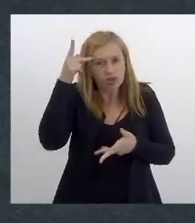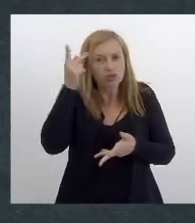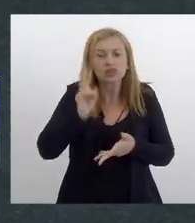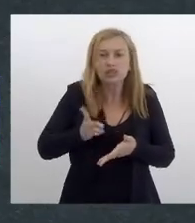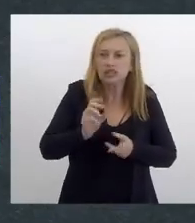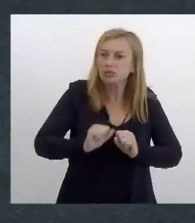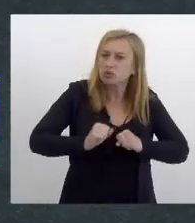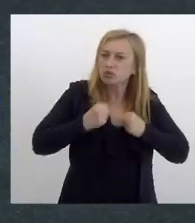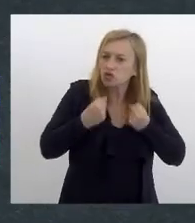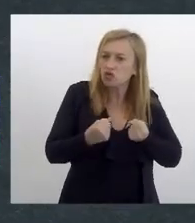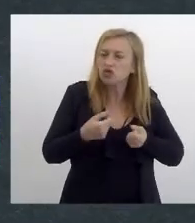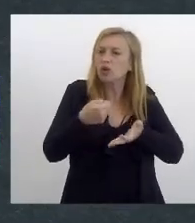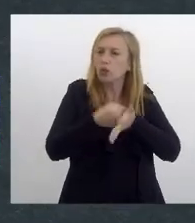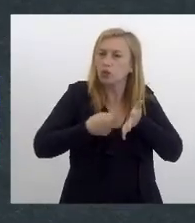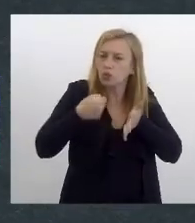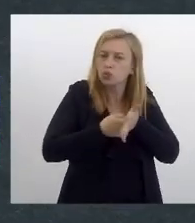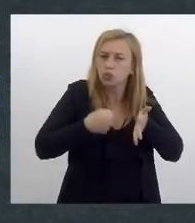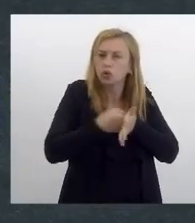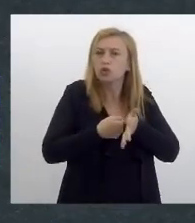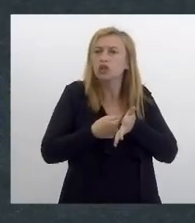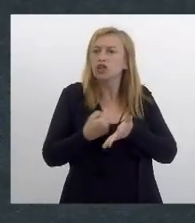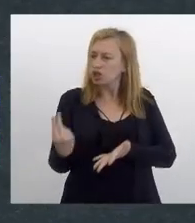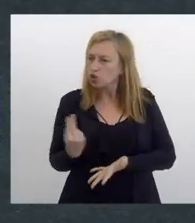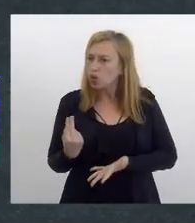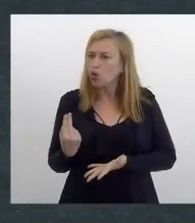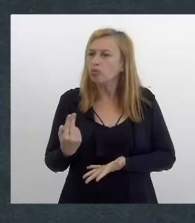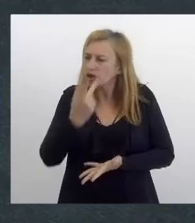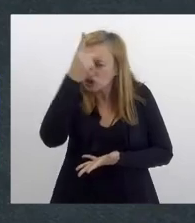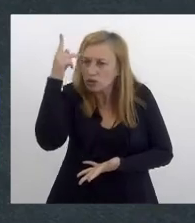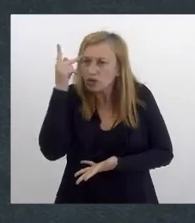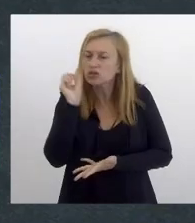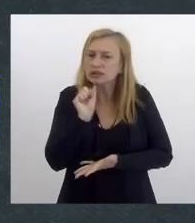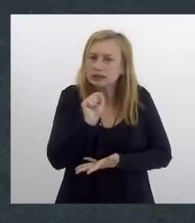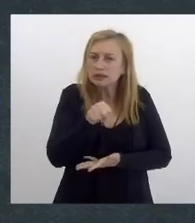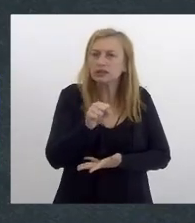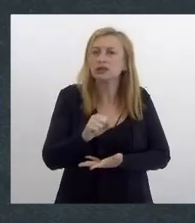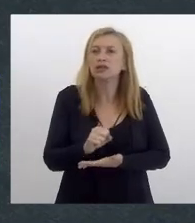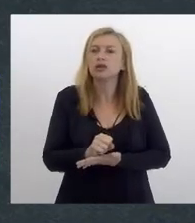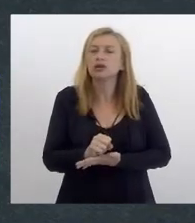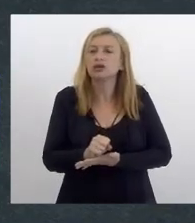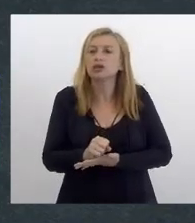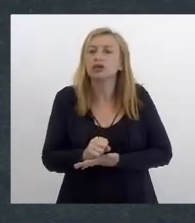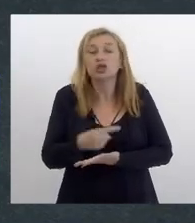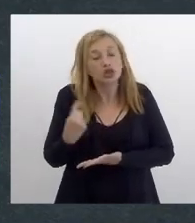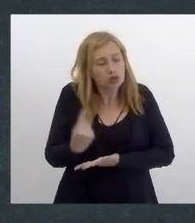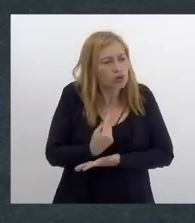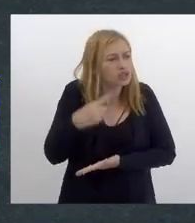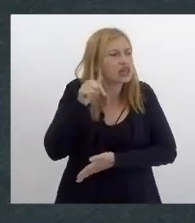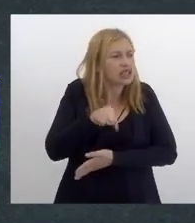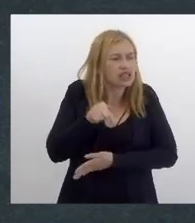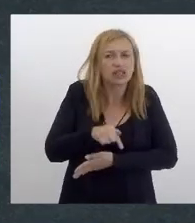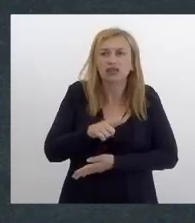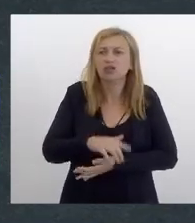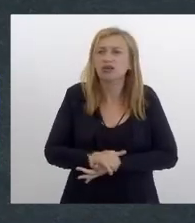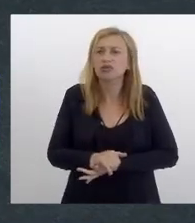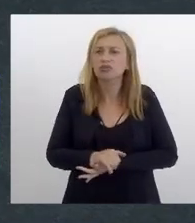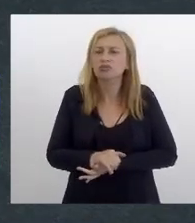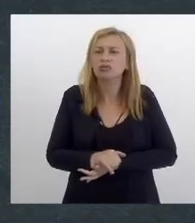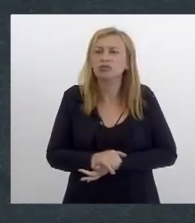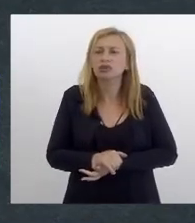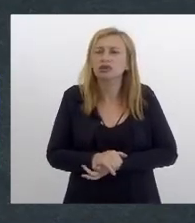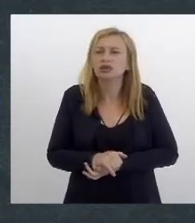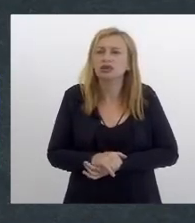sempre lutaram tem que dar nomes a essas pessoas e a gente aqui não